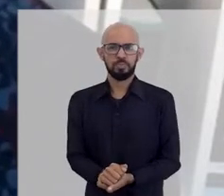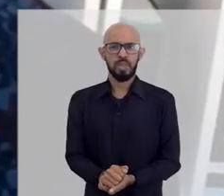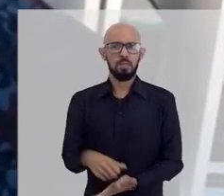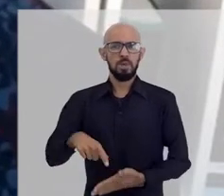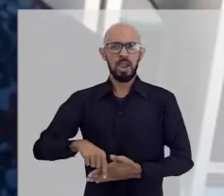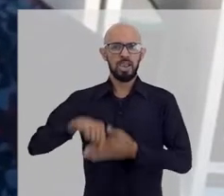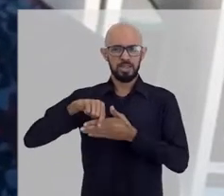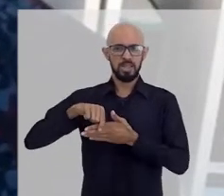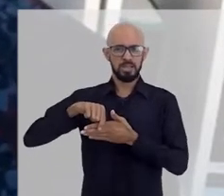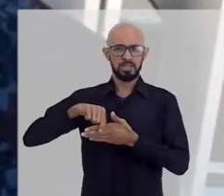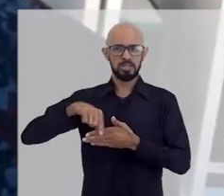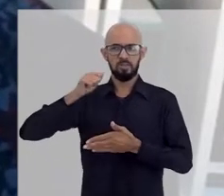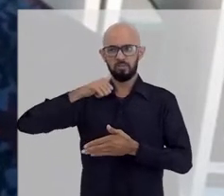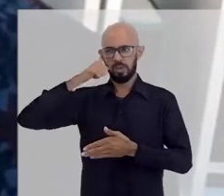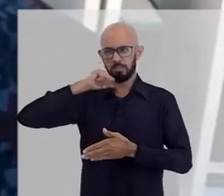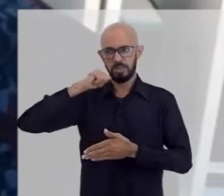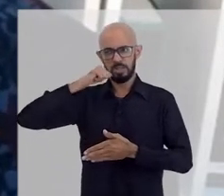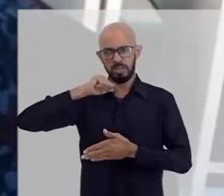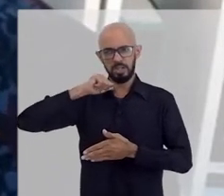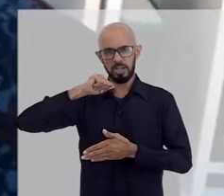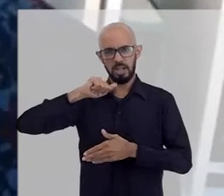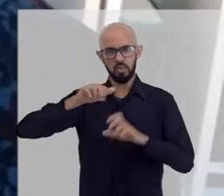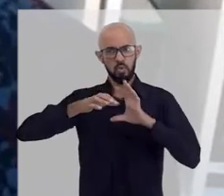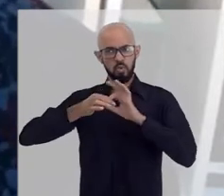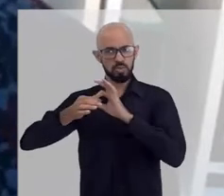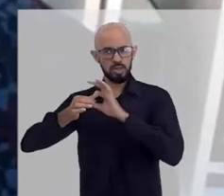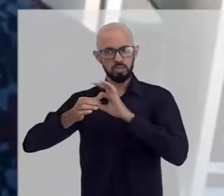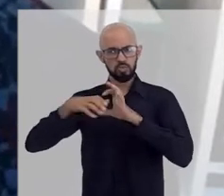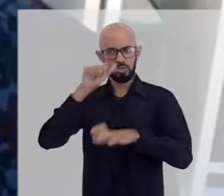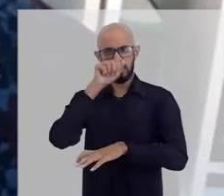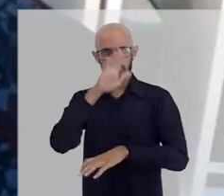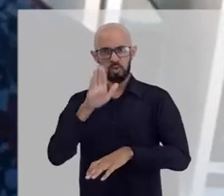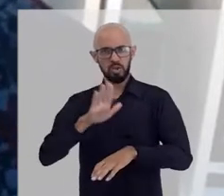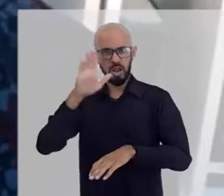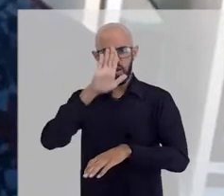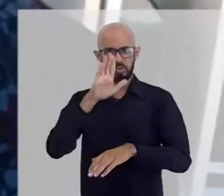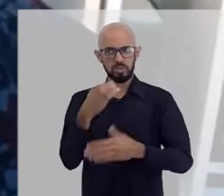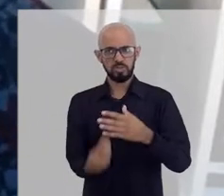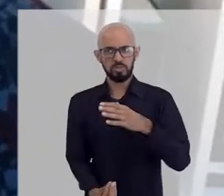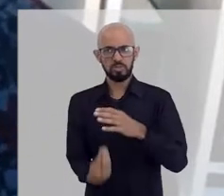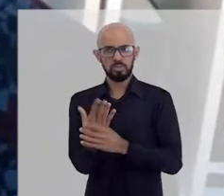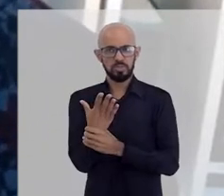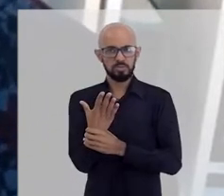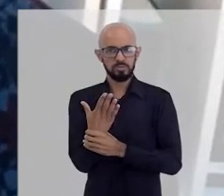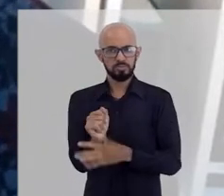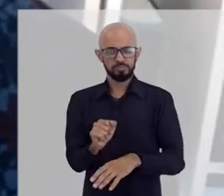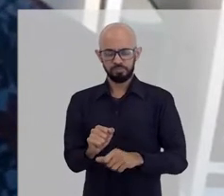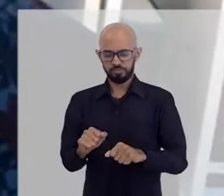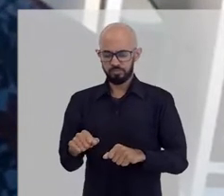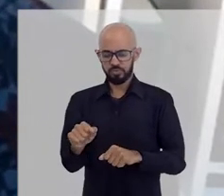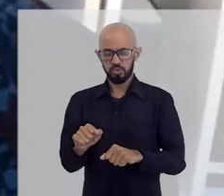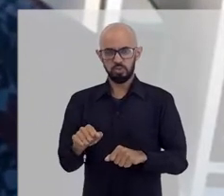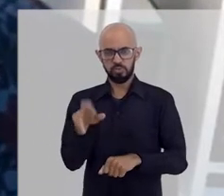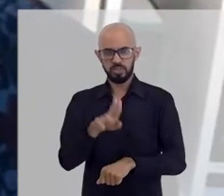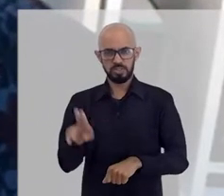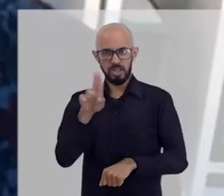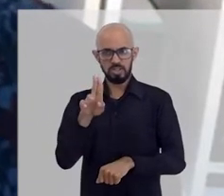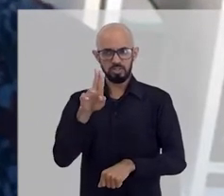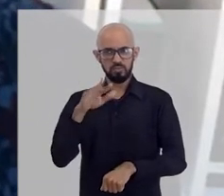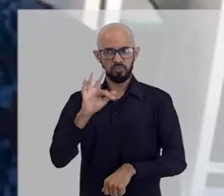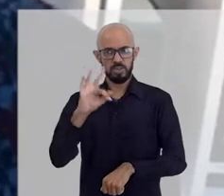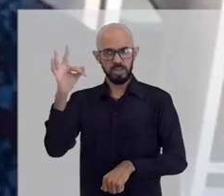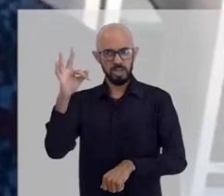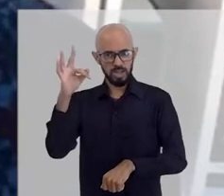feminina negra reconhecida no cenário nacional, tendo sido fundadora do coletivo de reitores negros de universidades federais,